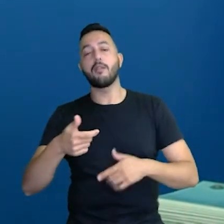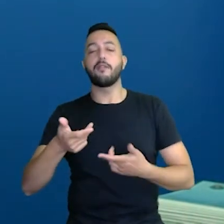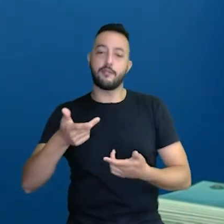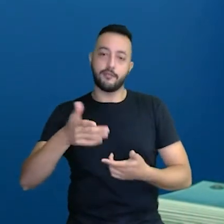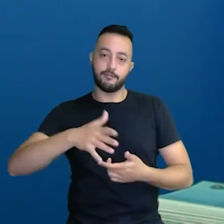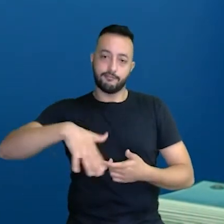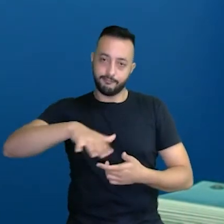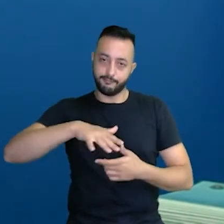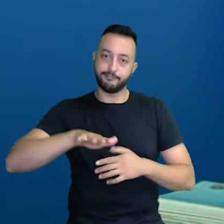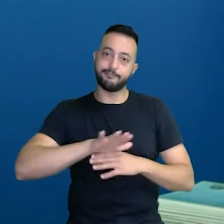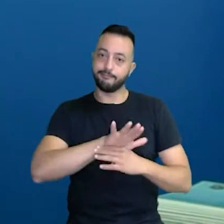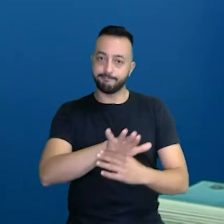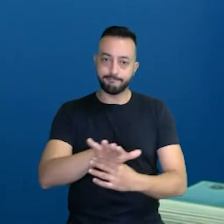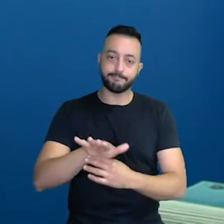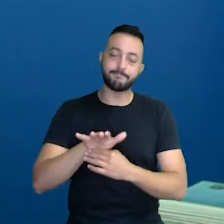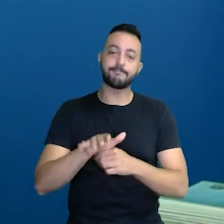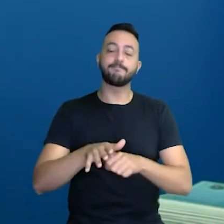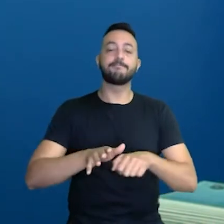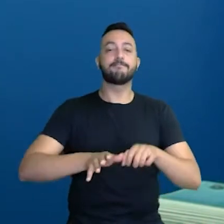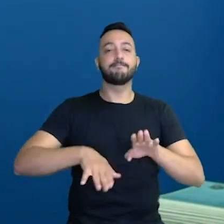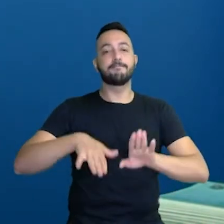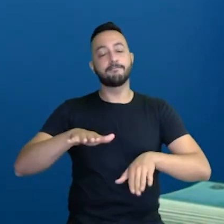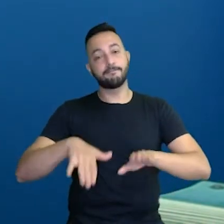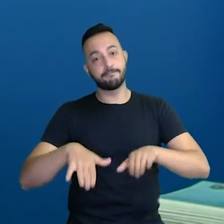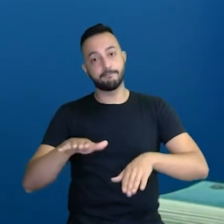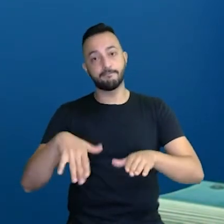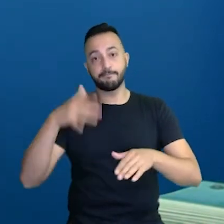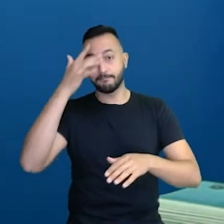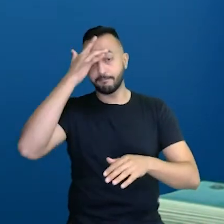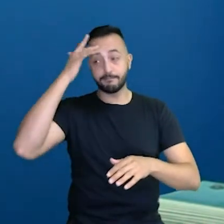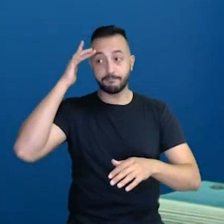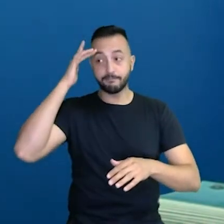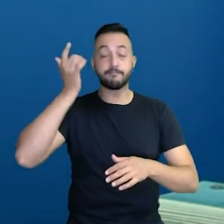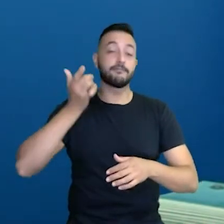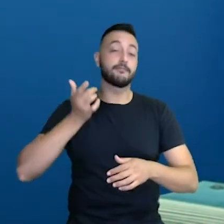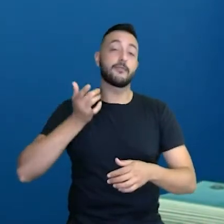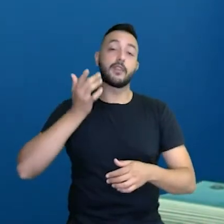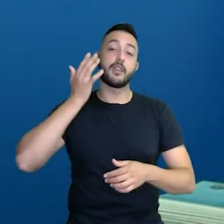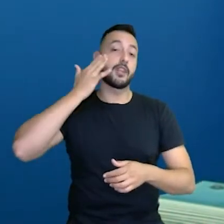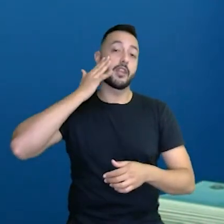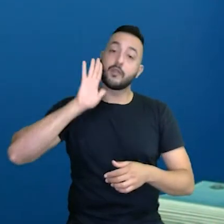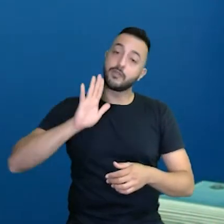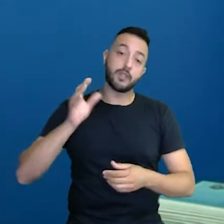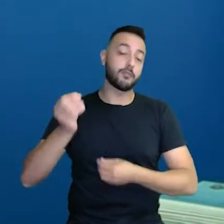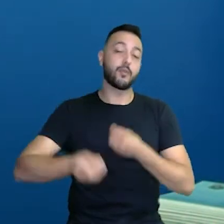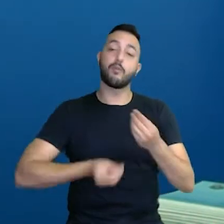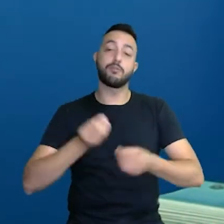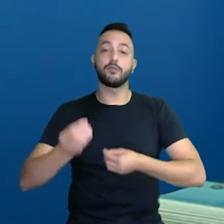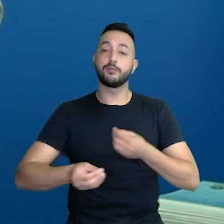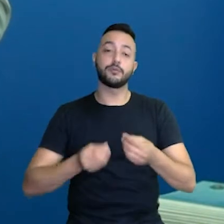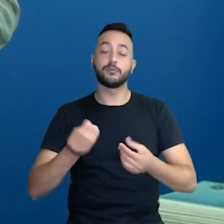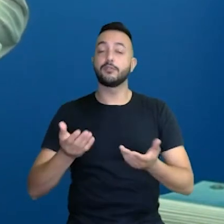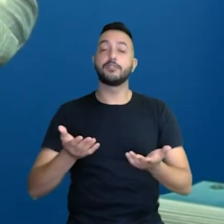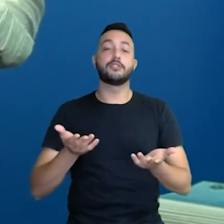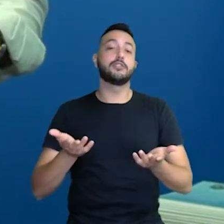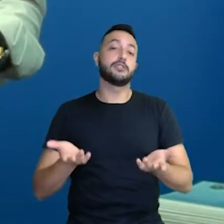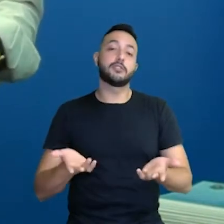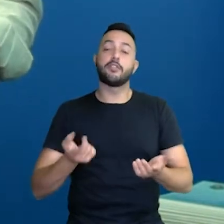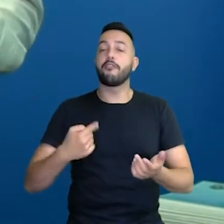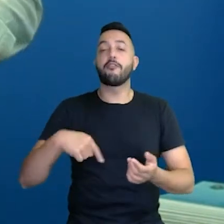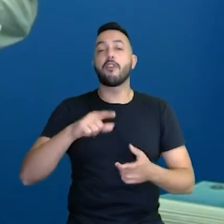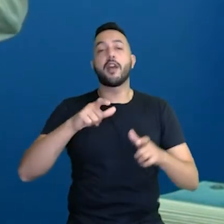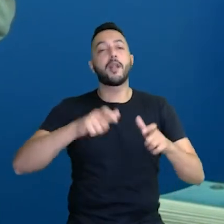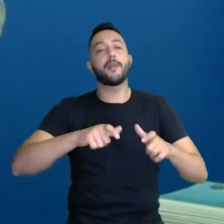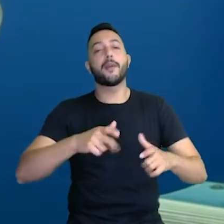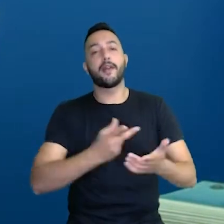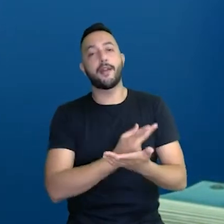secretaria, porque às vezes muitas pessoas não sabendo o funcionamento vai para o